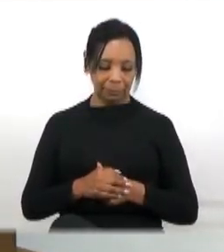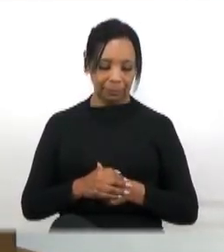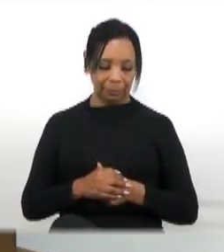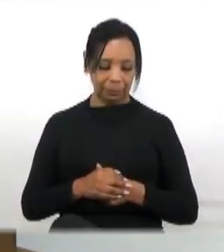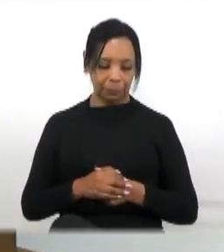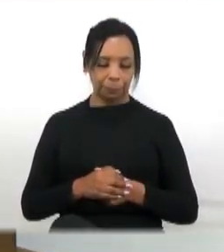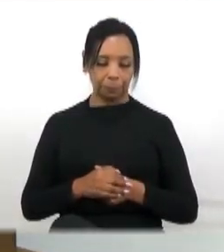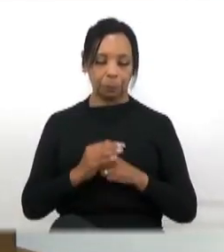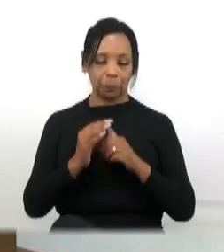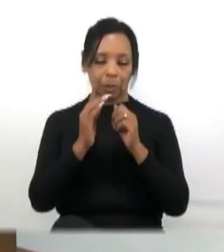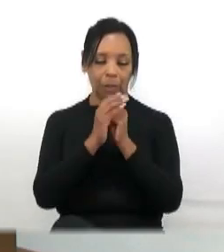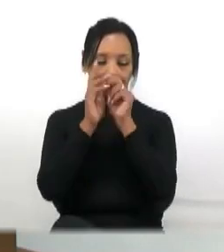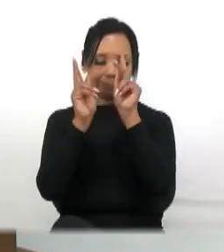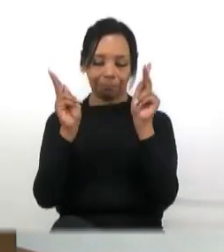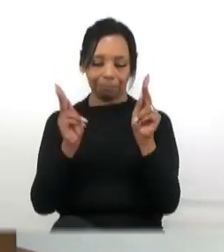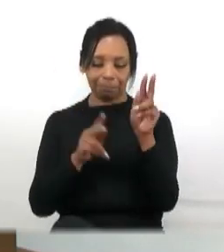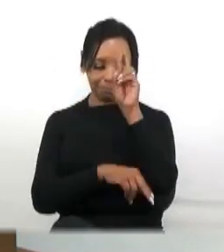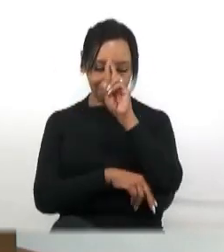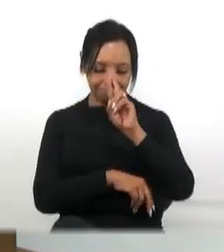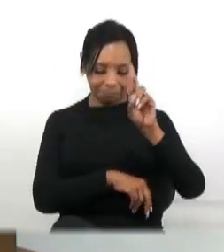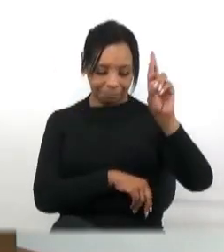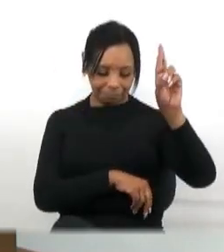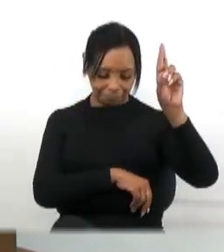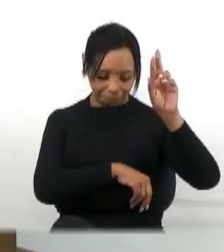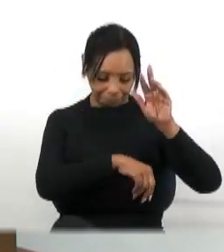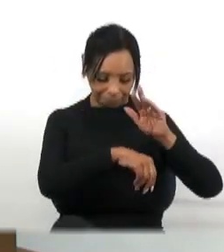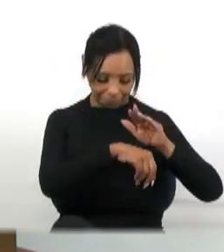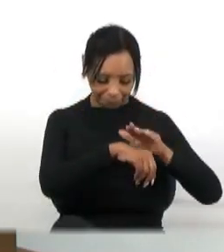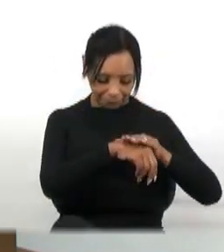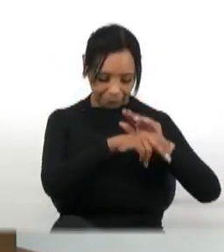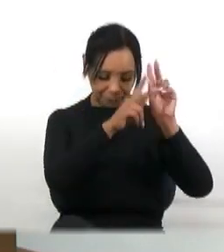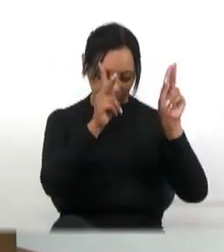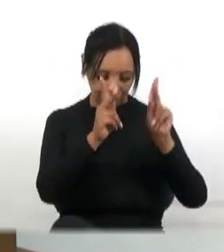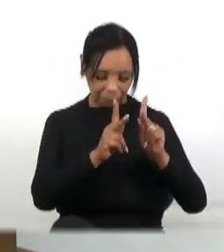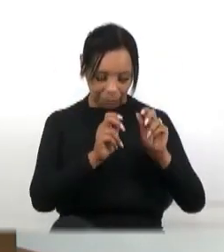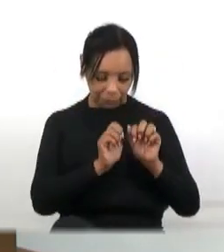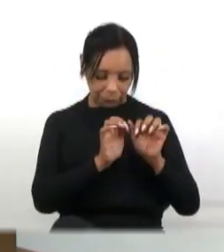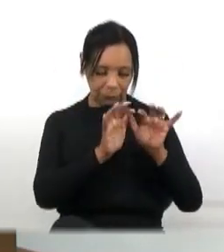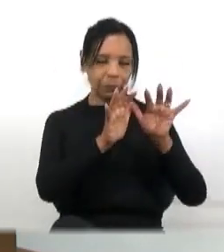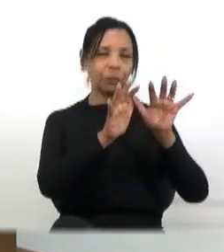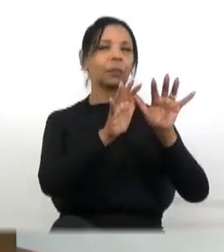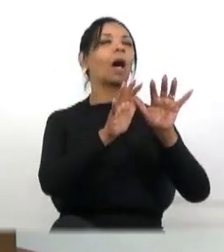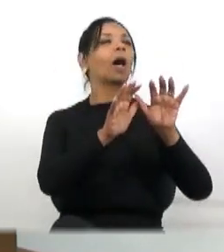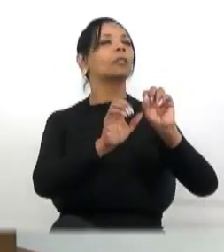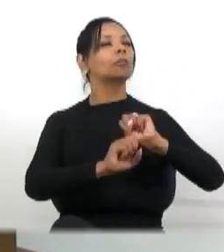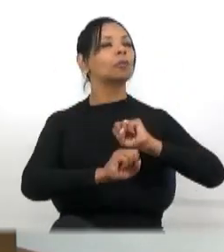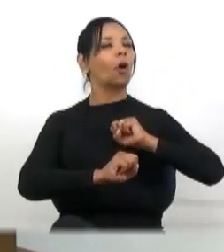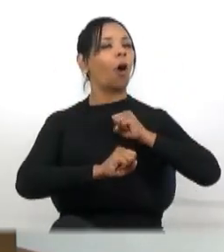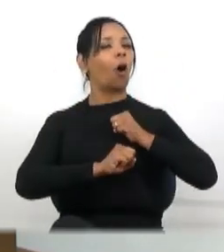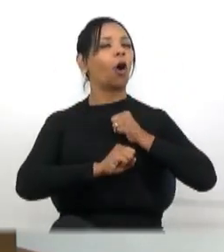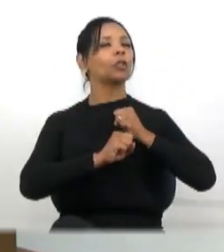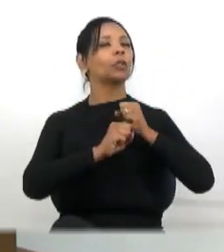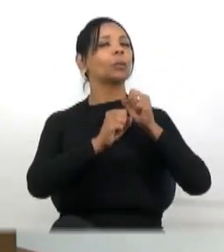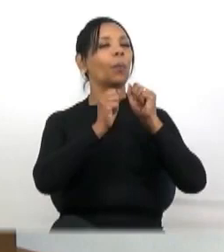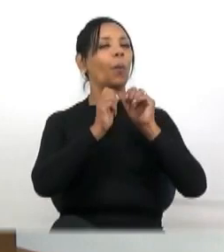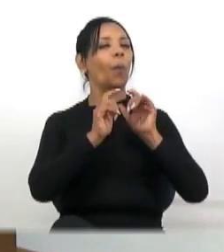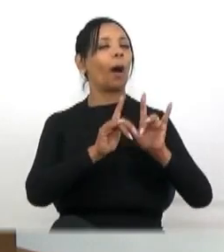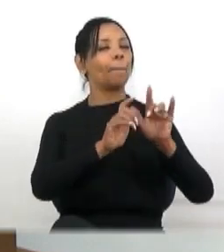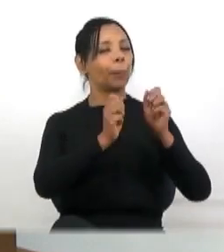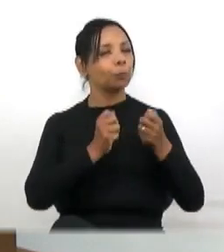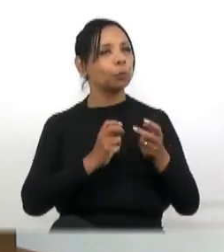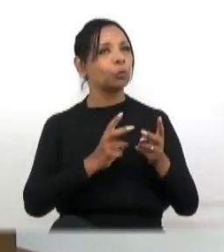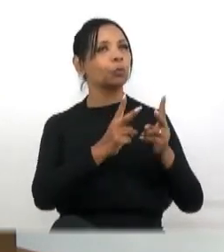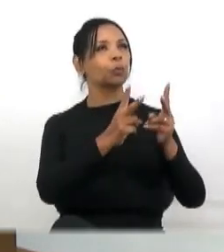Oração da paz Senhor, fazei-me instrumento da vossa paz onde houver ódio que eu leve o amor onde houver